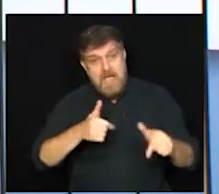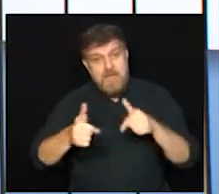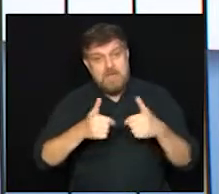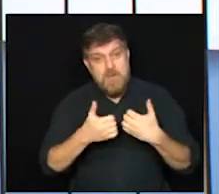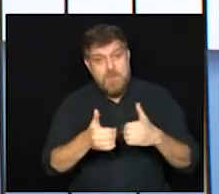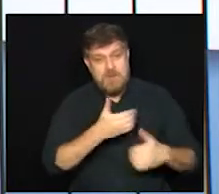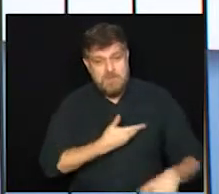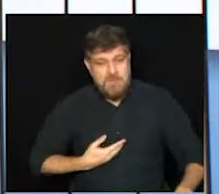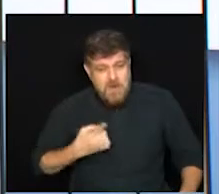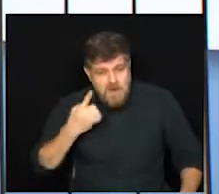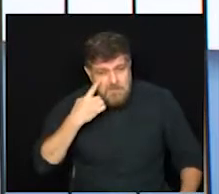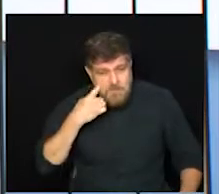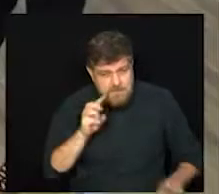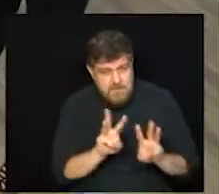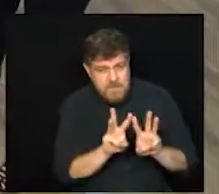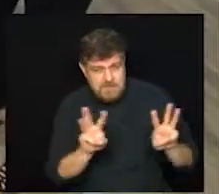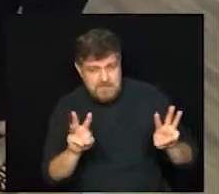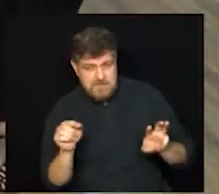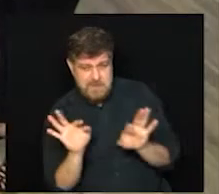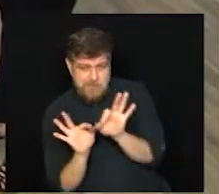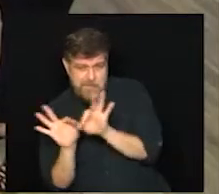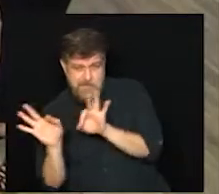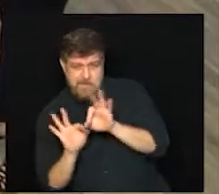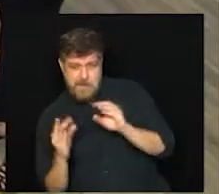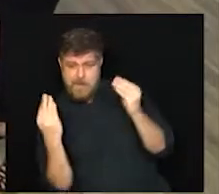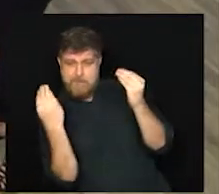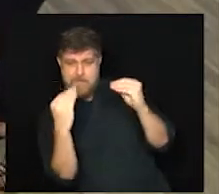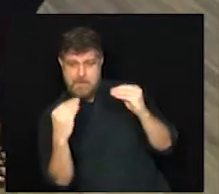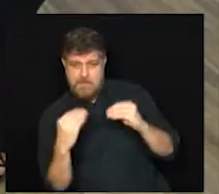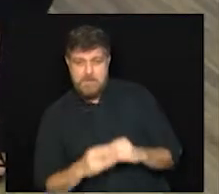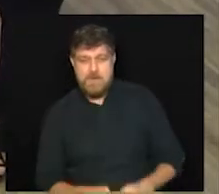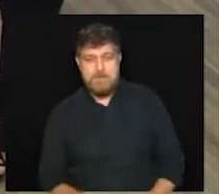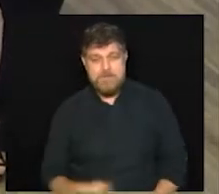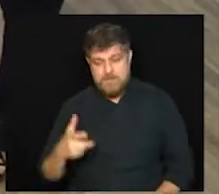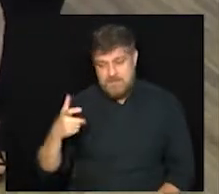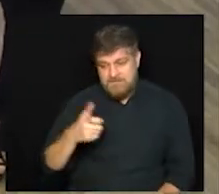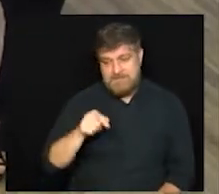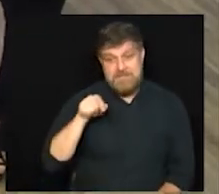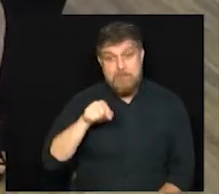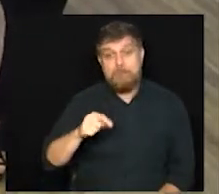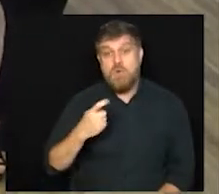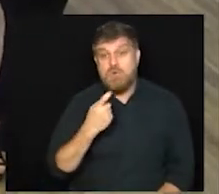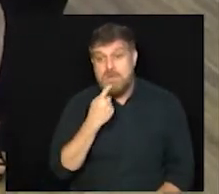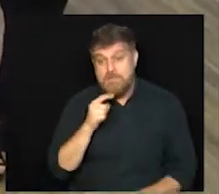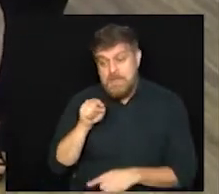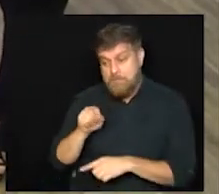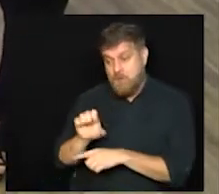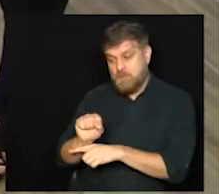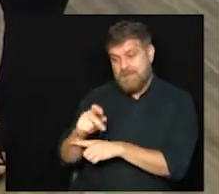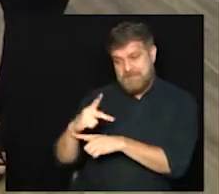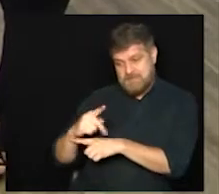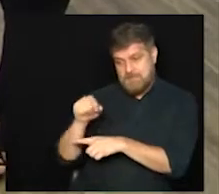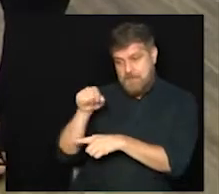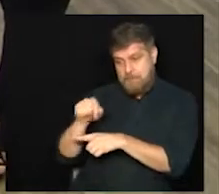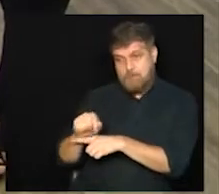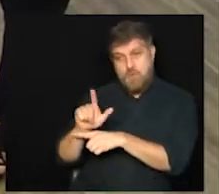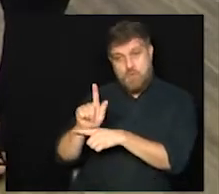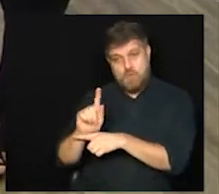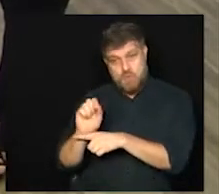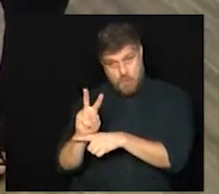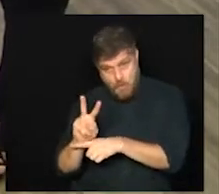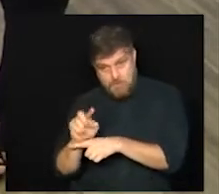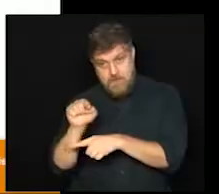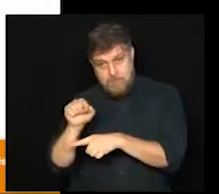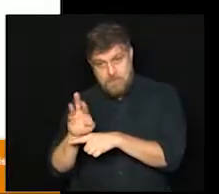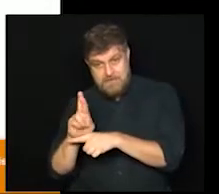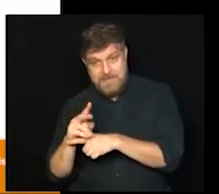público. Vamos dar uma olhadinha no site que organiza tudo isso, Gabriel? Vacina.campinas.sp.gov.br. Neste